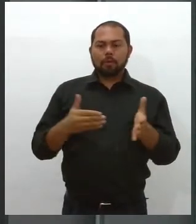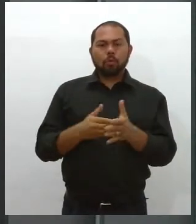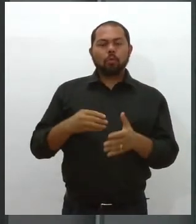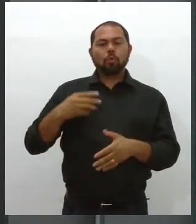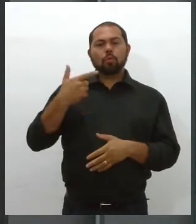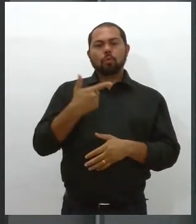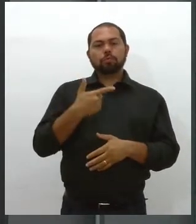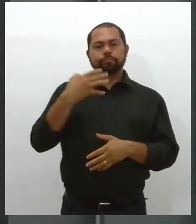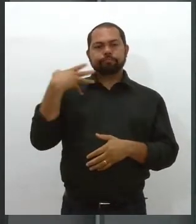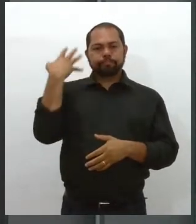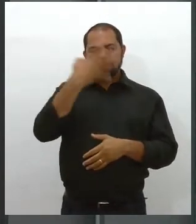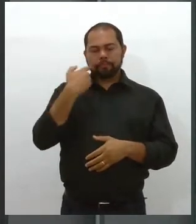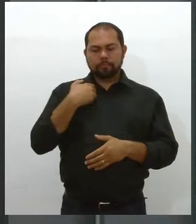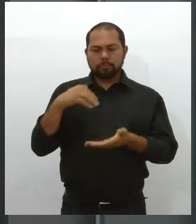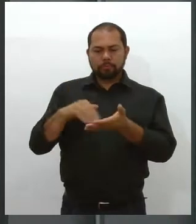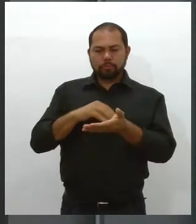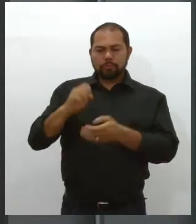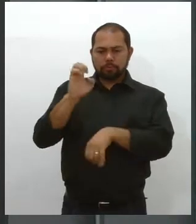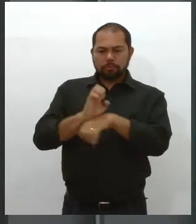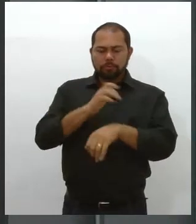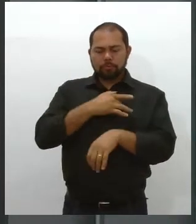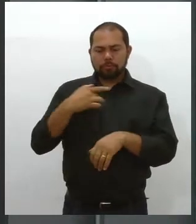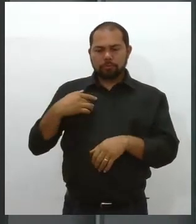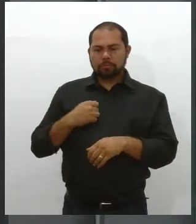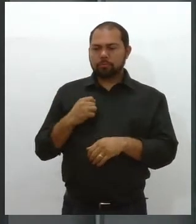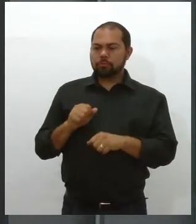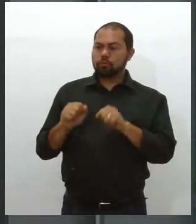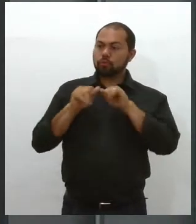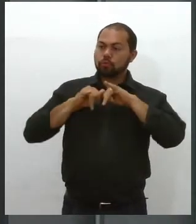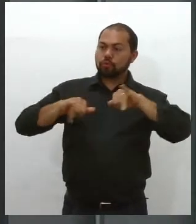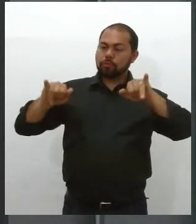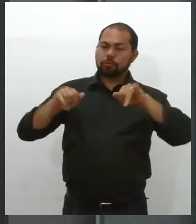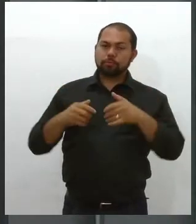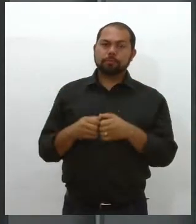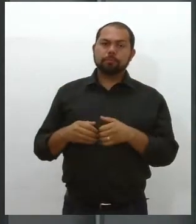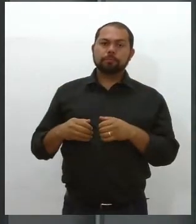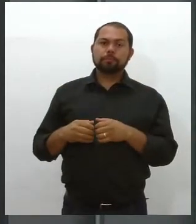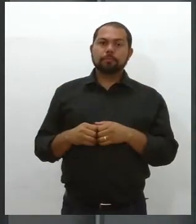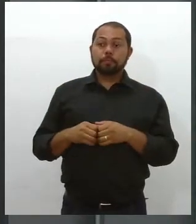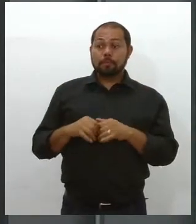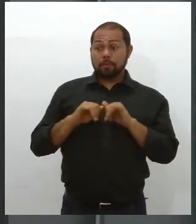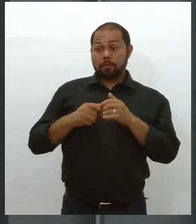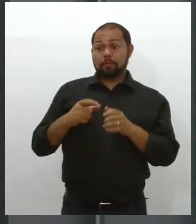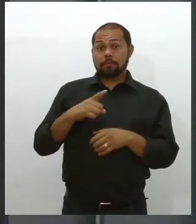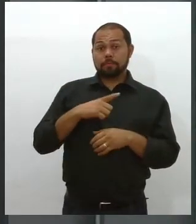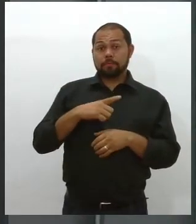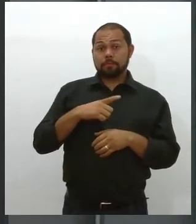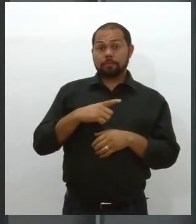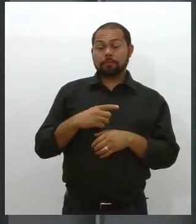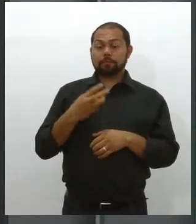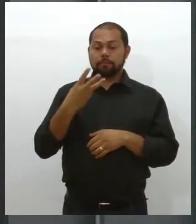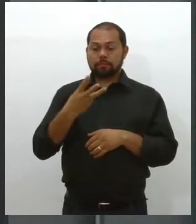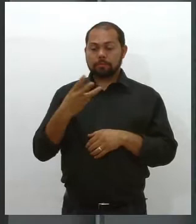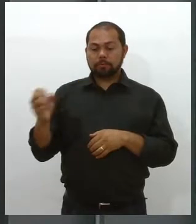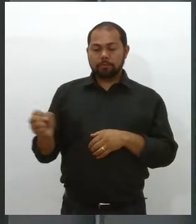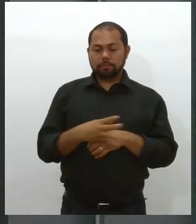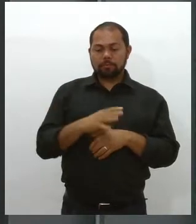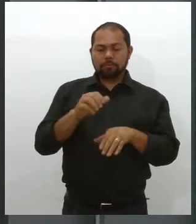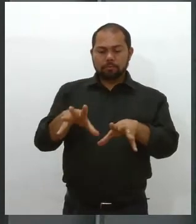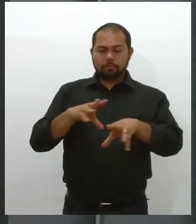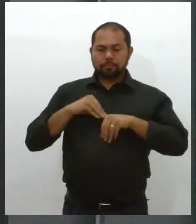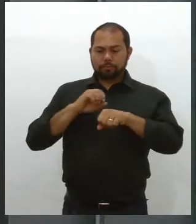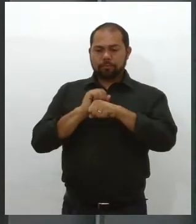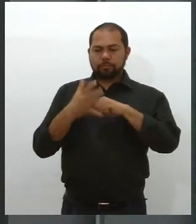a Secretaria de Estado da Saúde, através do boletim epidemiológico, informa que foram registrados três casos novos e um óbito.